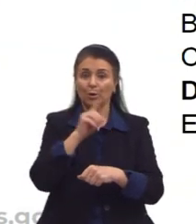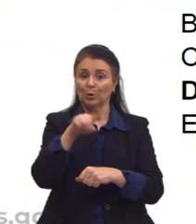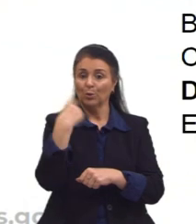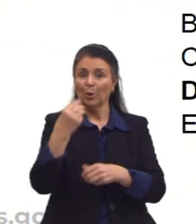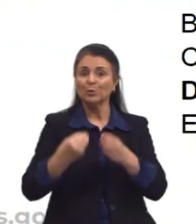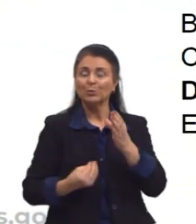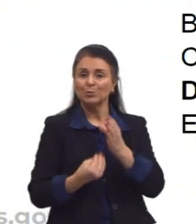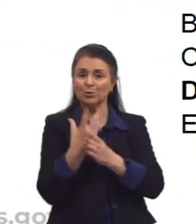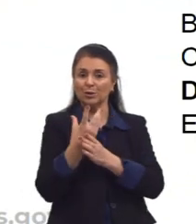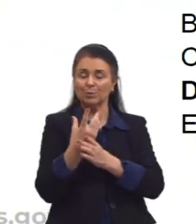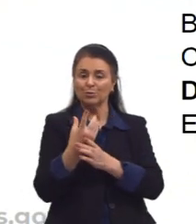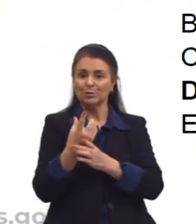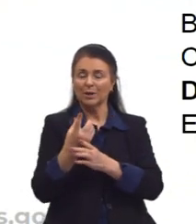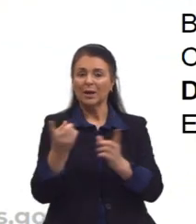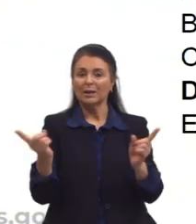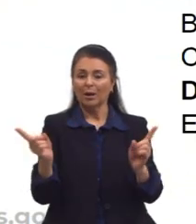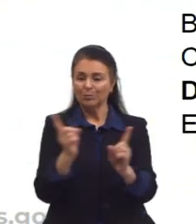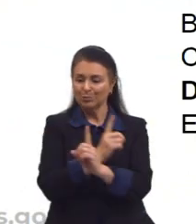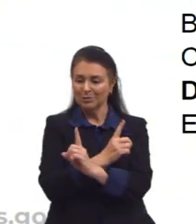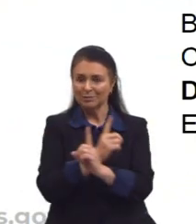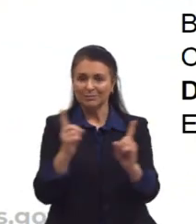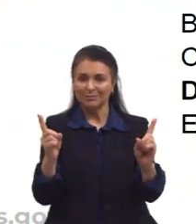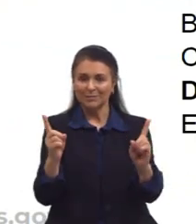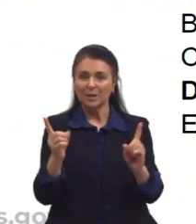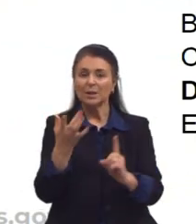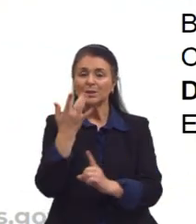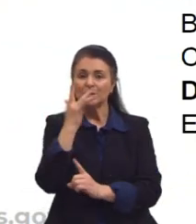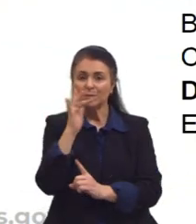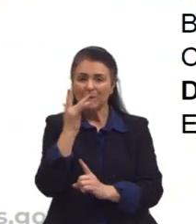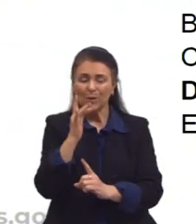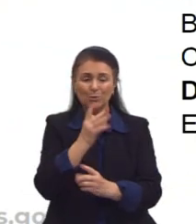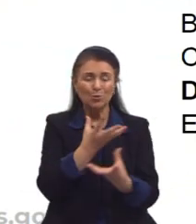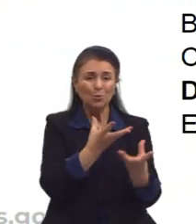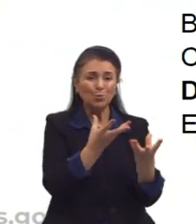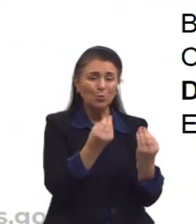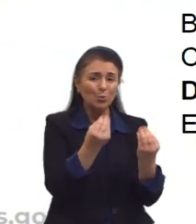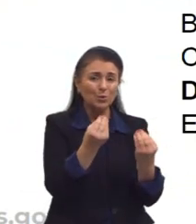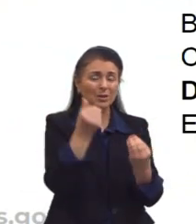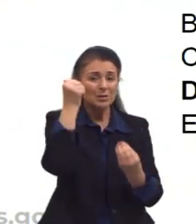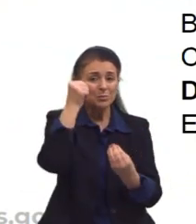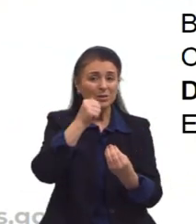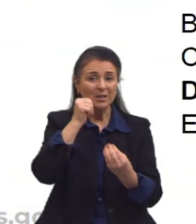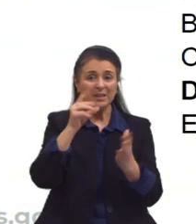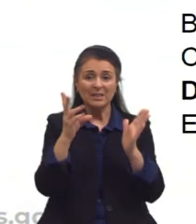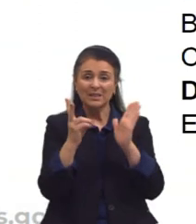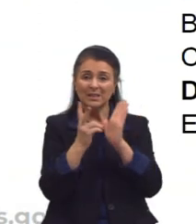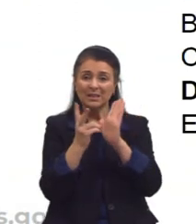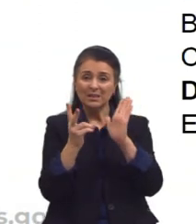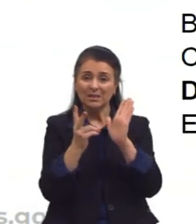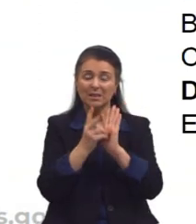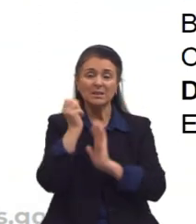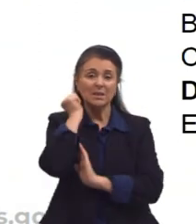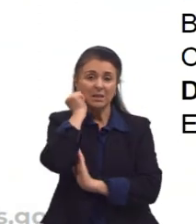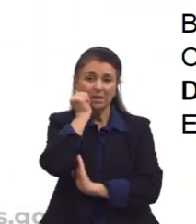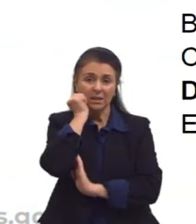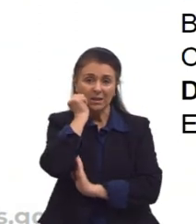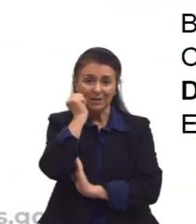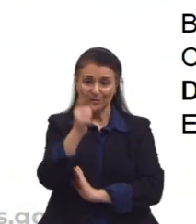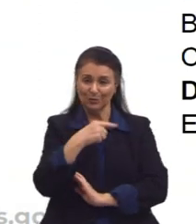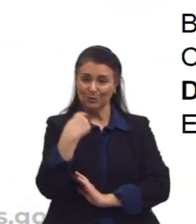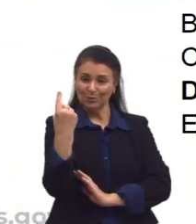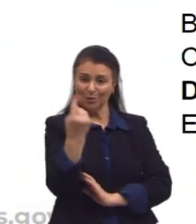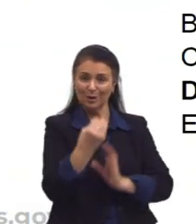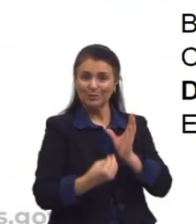dos cruzamentos de uns poucos brancos com multidões de mulheres índias e negras. Considerando o